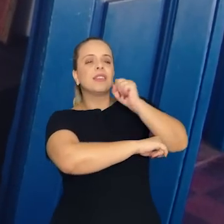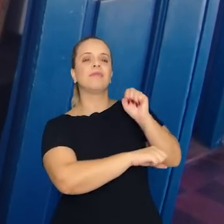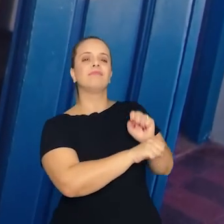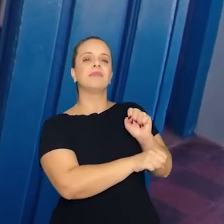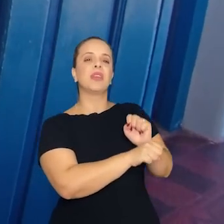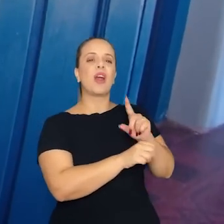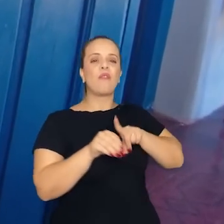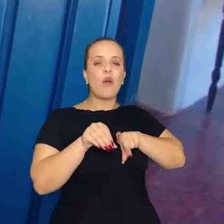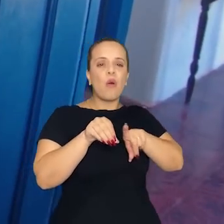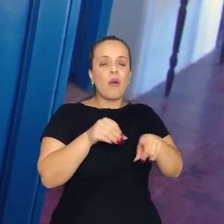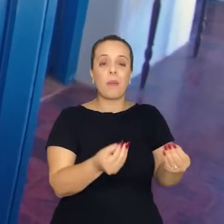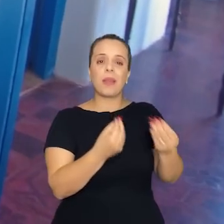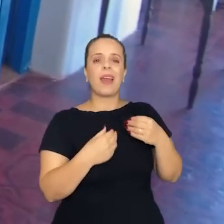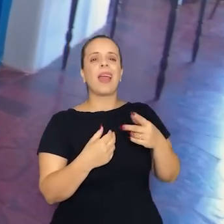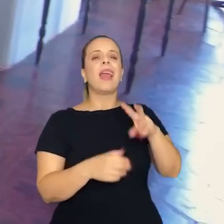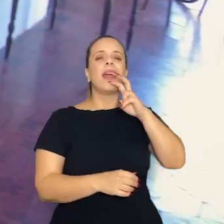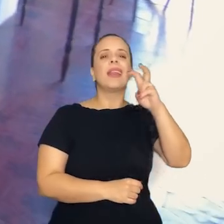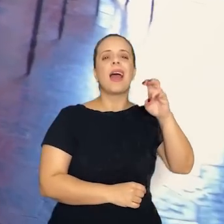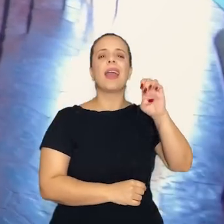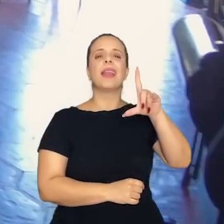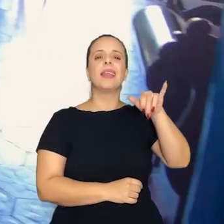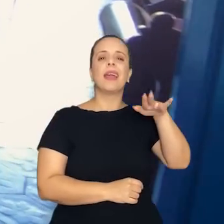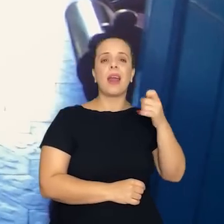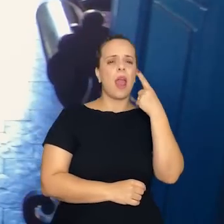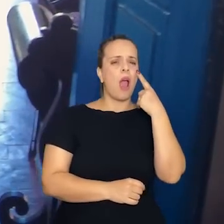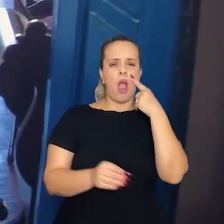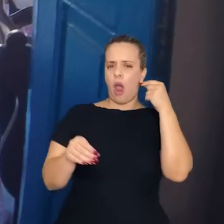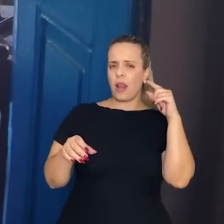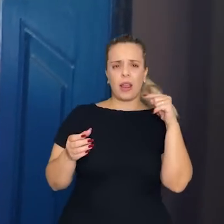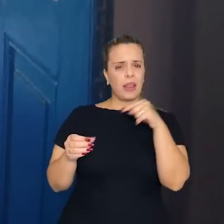Aí ele gritava, Eliane, olha que coisa linda.